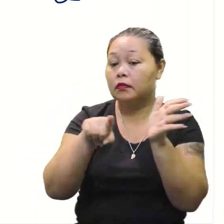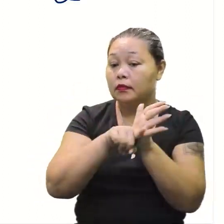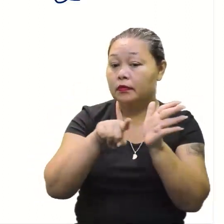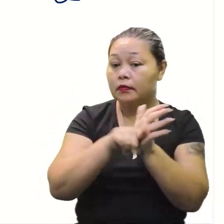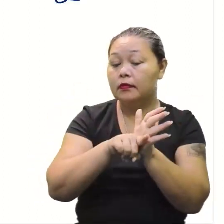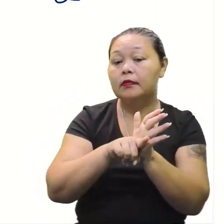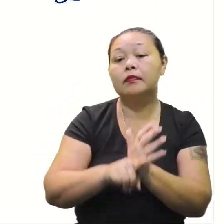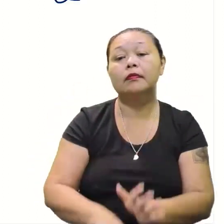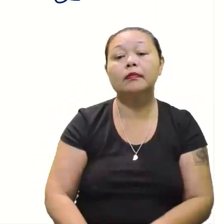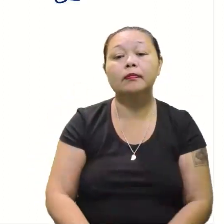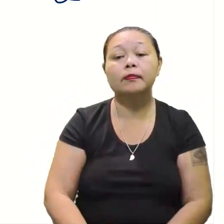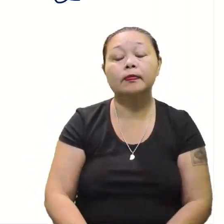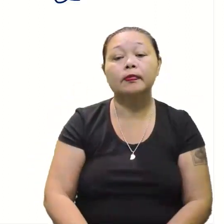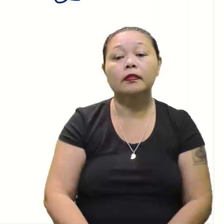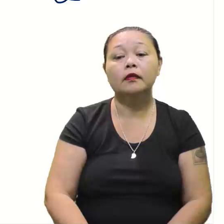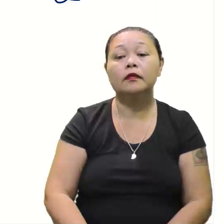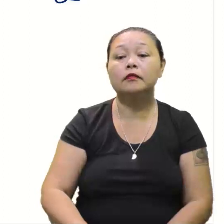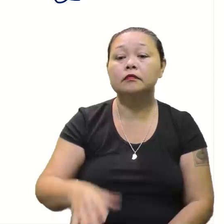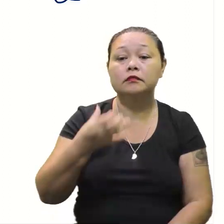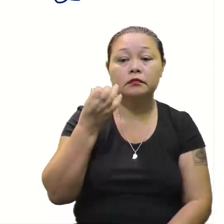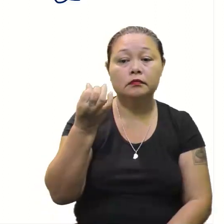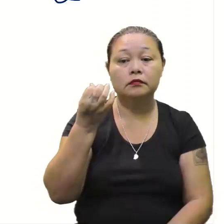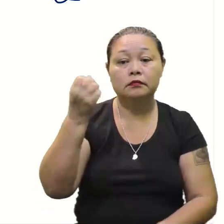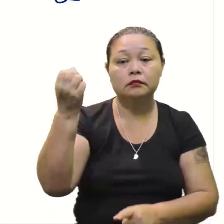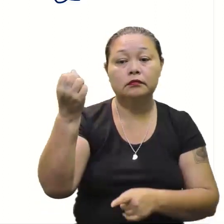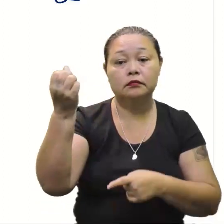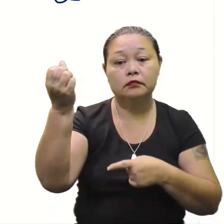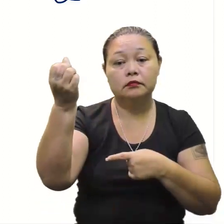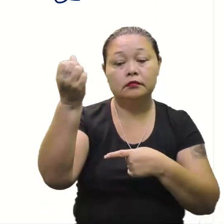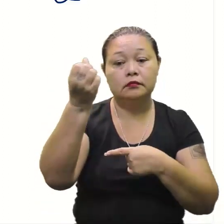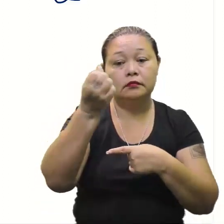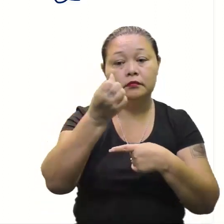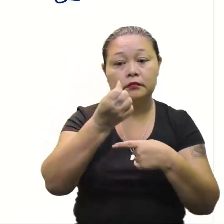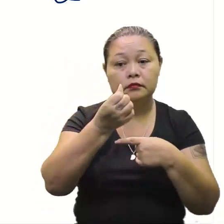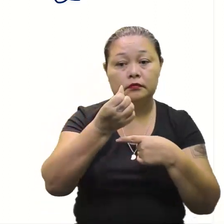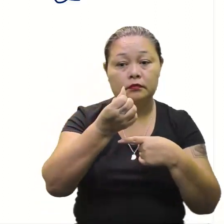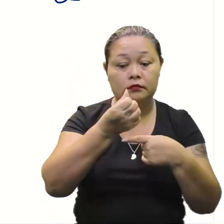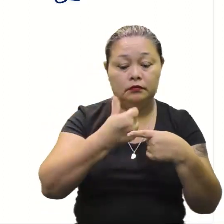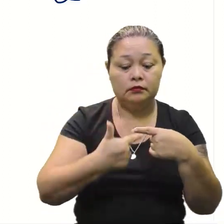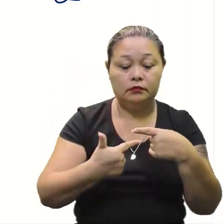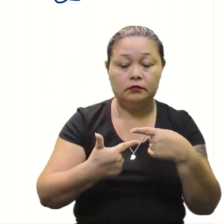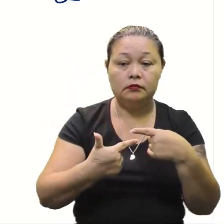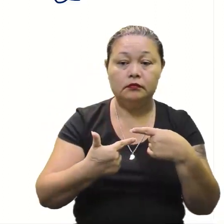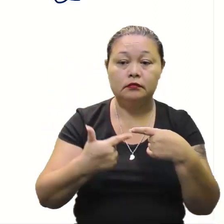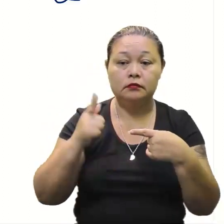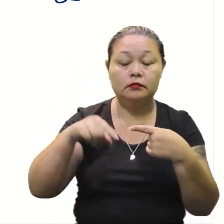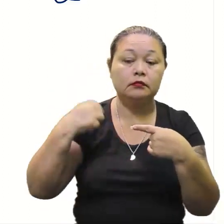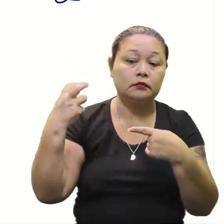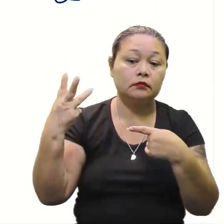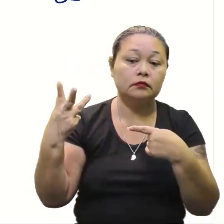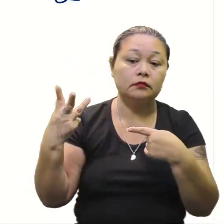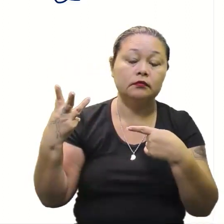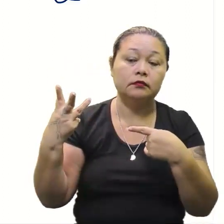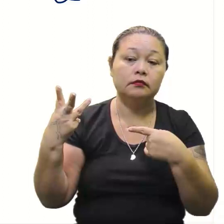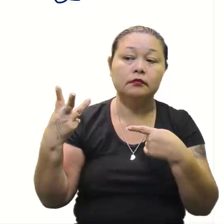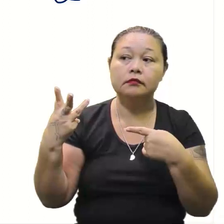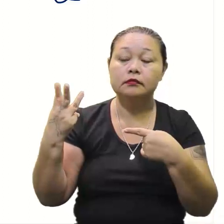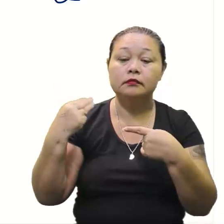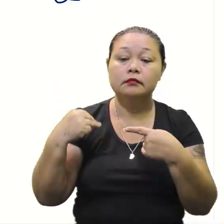negativa. 5 mais 1. 6. 6. 6. 6 sobre 2. 3. 3.